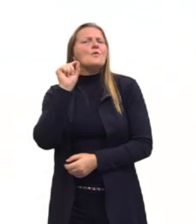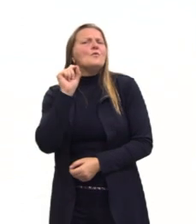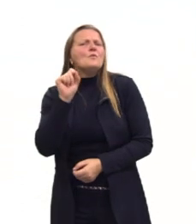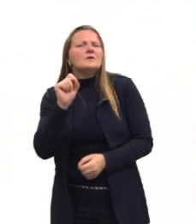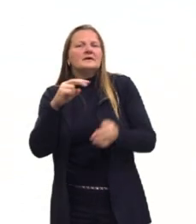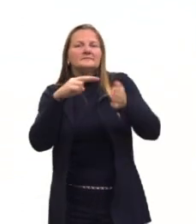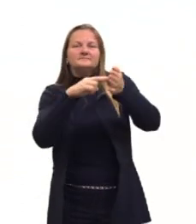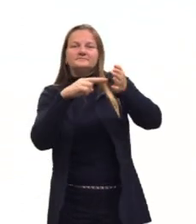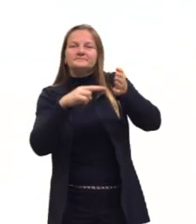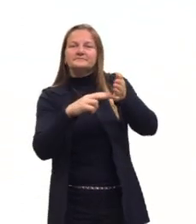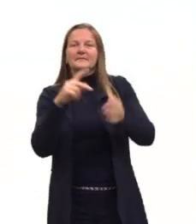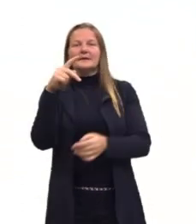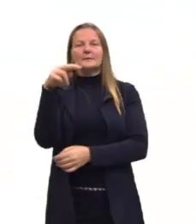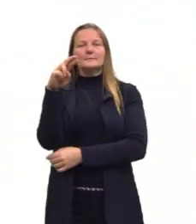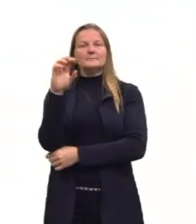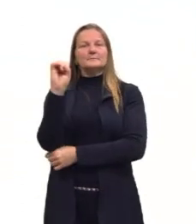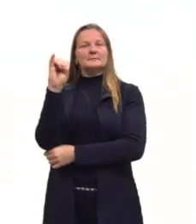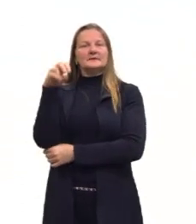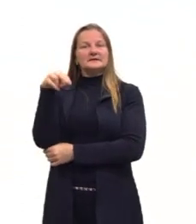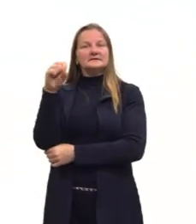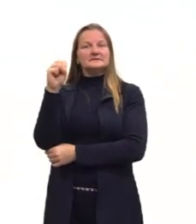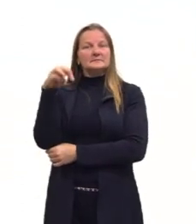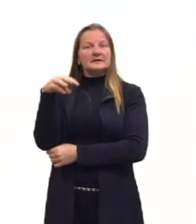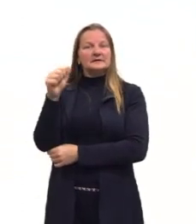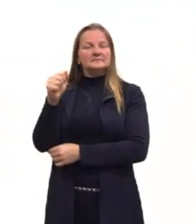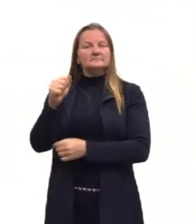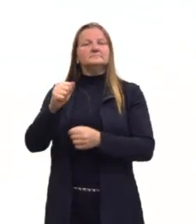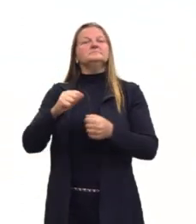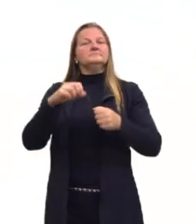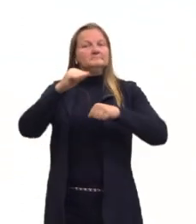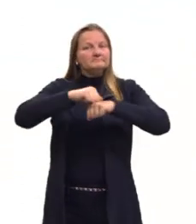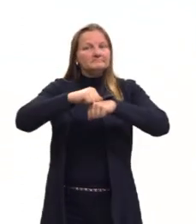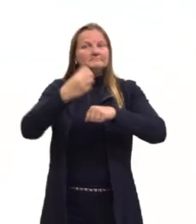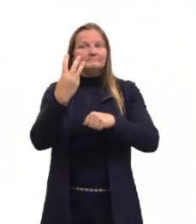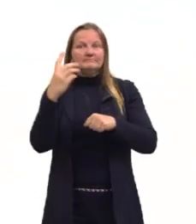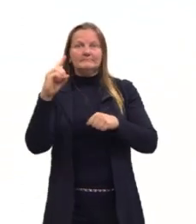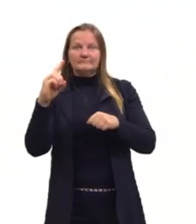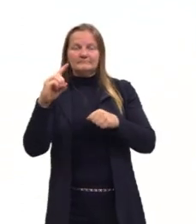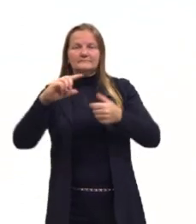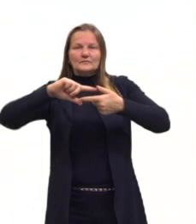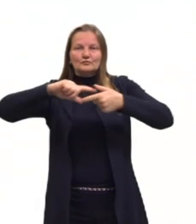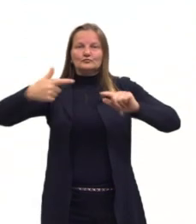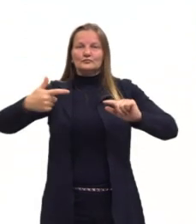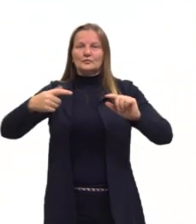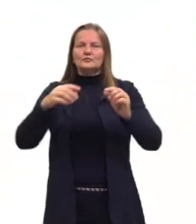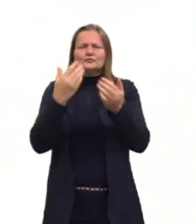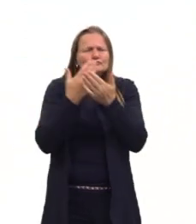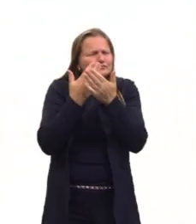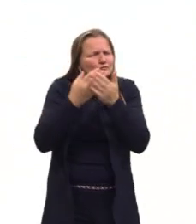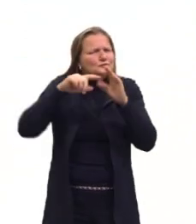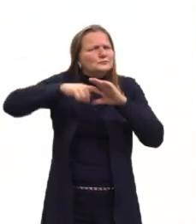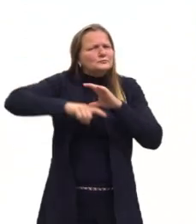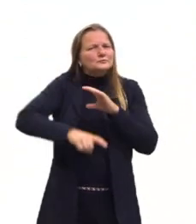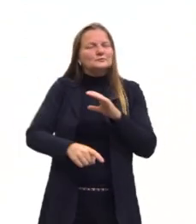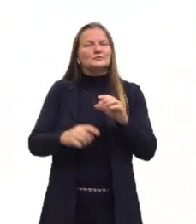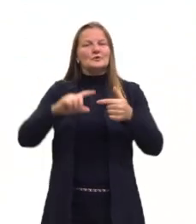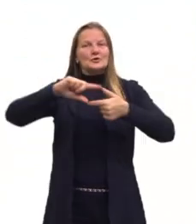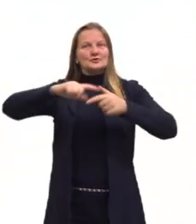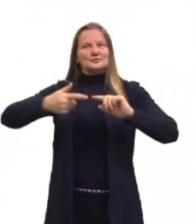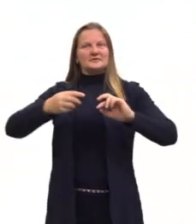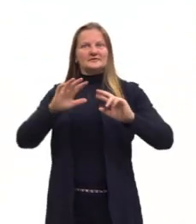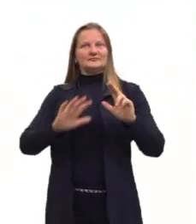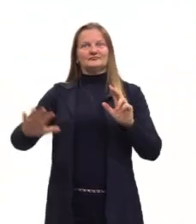Então, aqui, gente, o prisma é um sólido geométrico estudado na geometria espacial. Ele possui